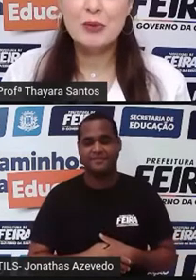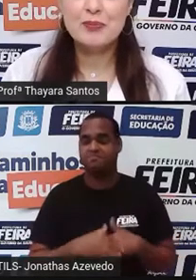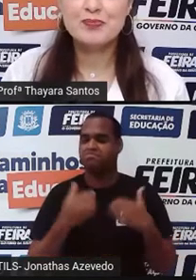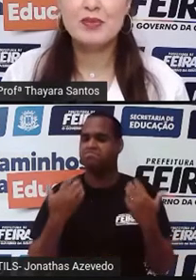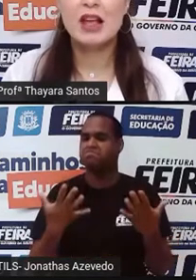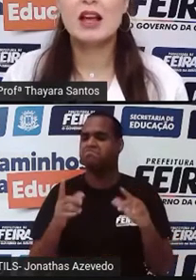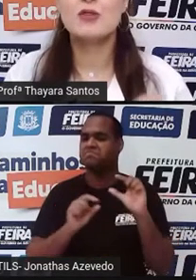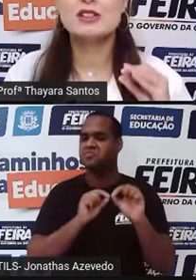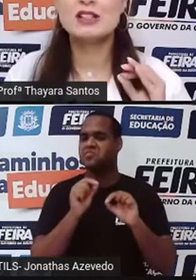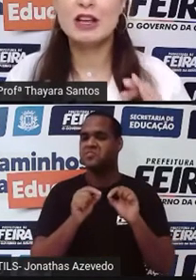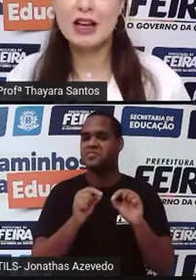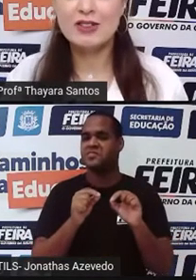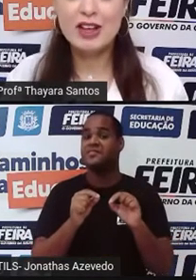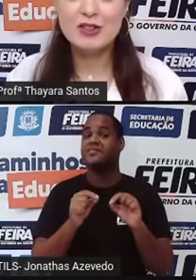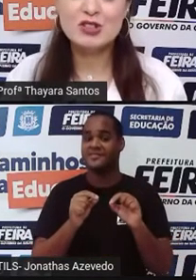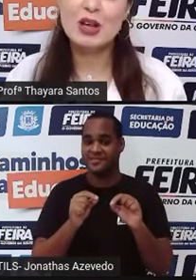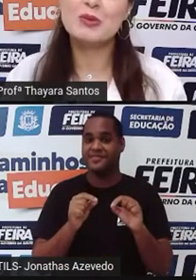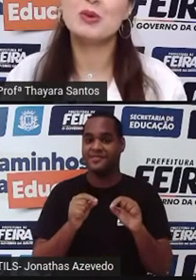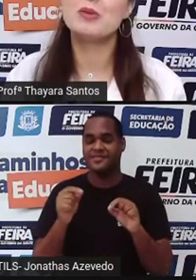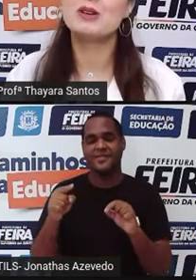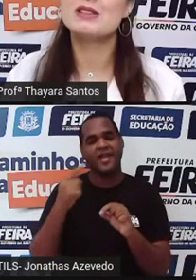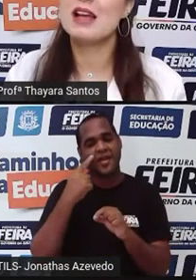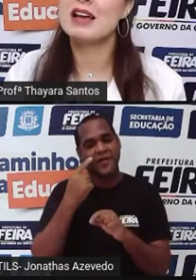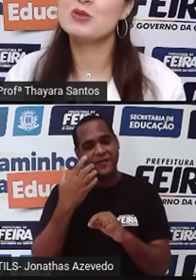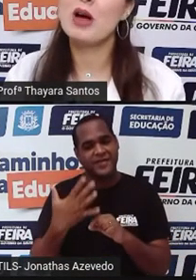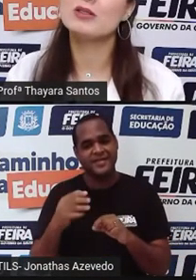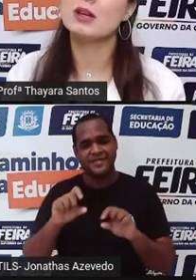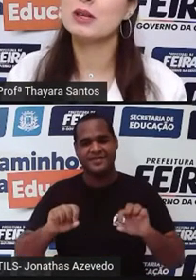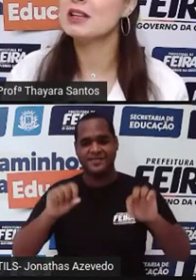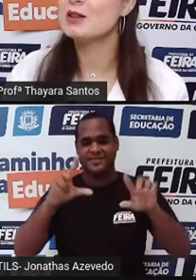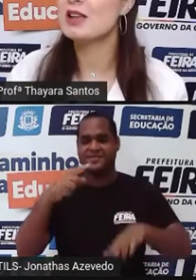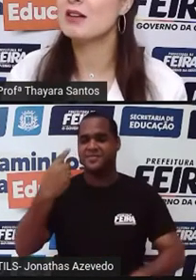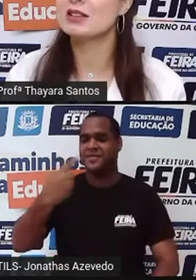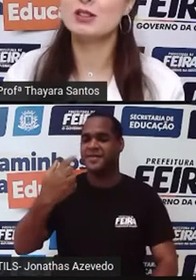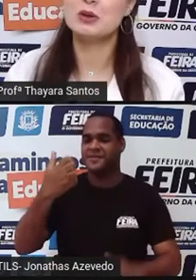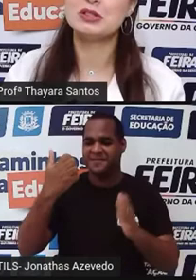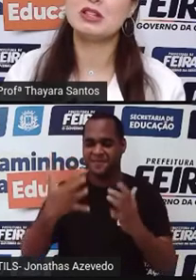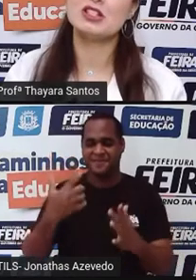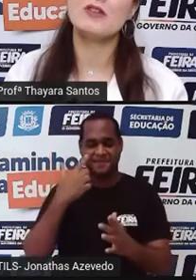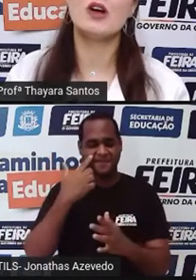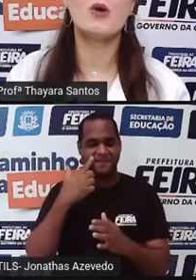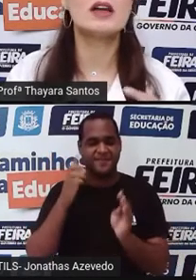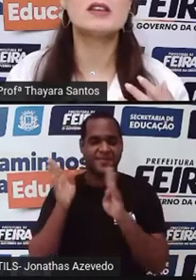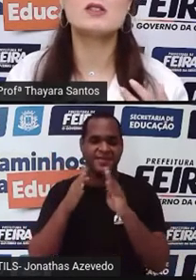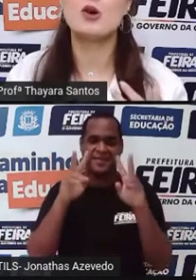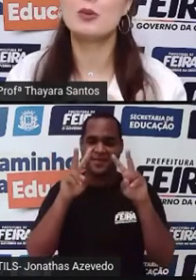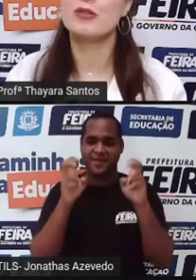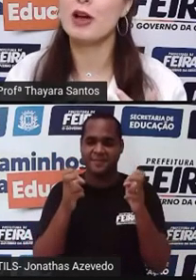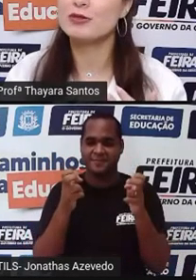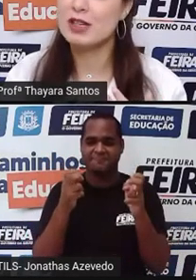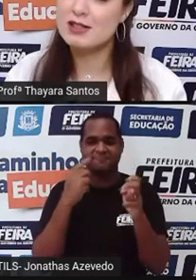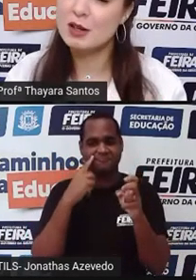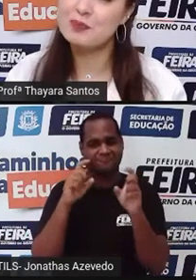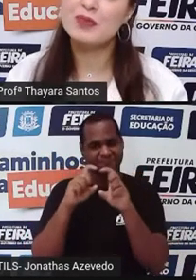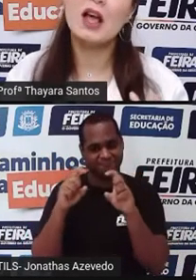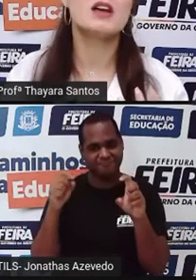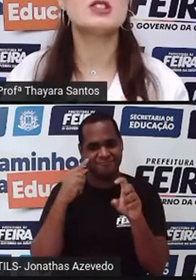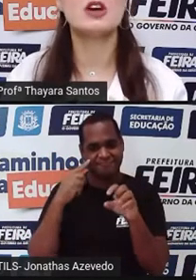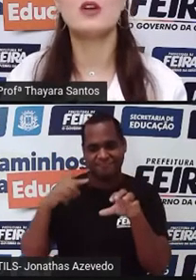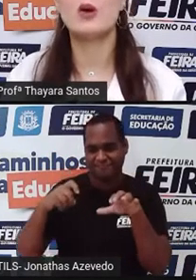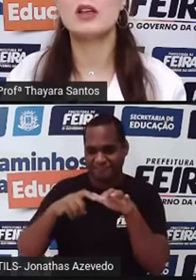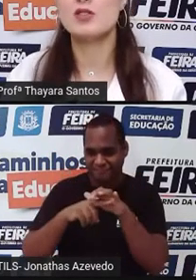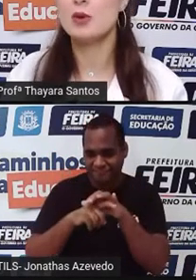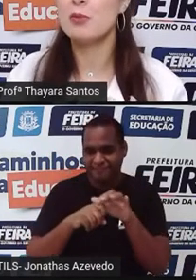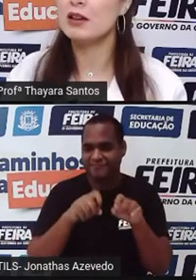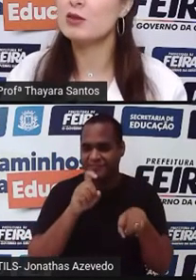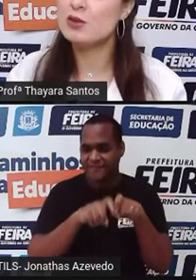Então, vocês já devem ter visto aí no primeiro slide qual é tema da nossa aula de hoje. A gente já falou aqui sobre fecundação, a